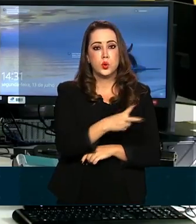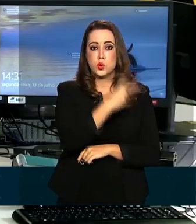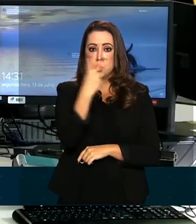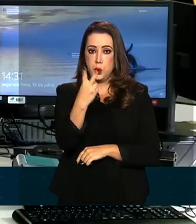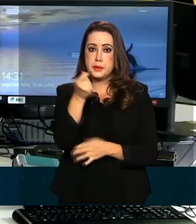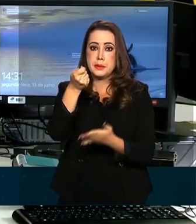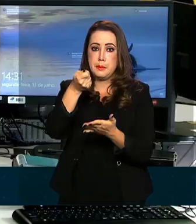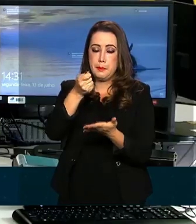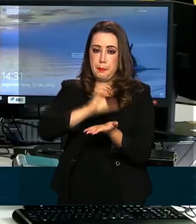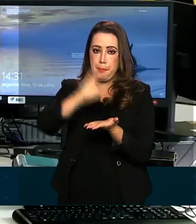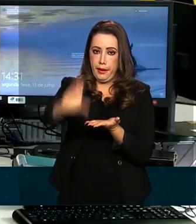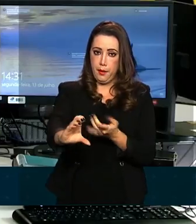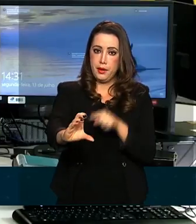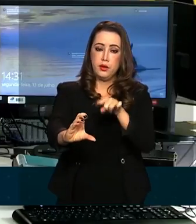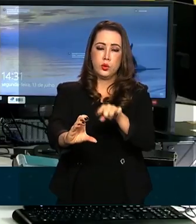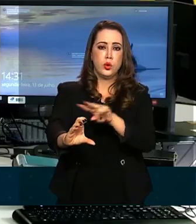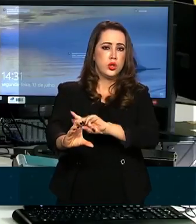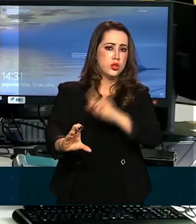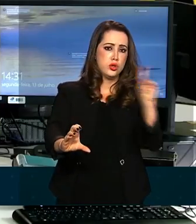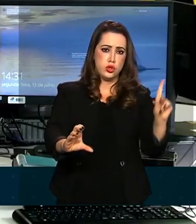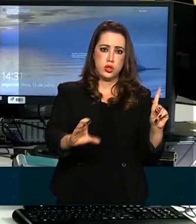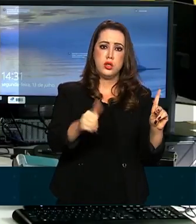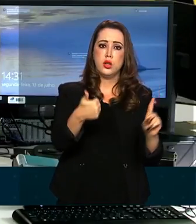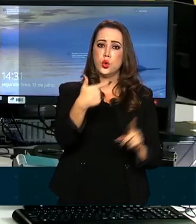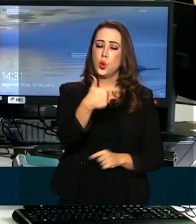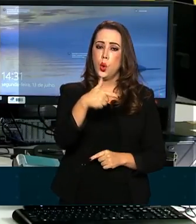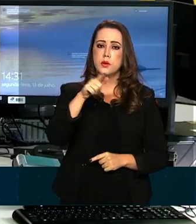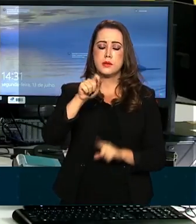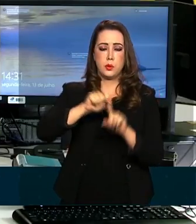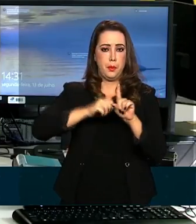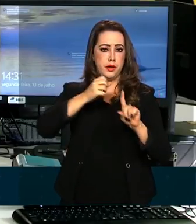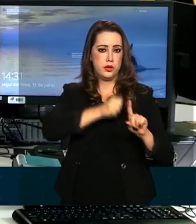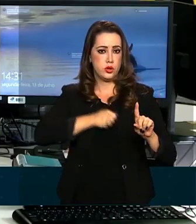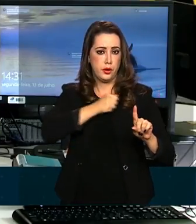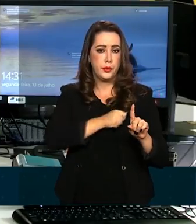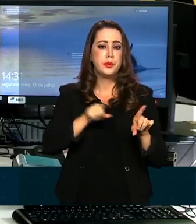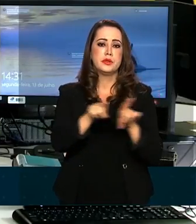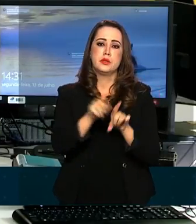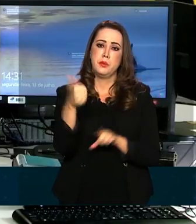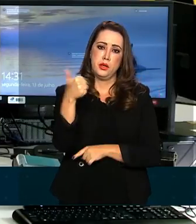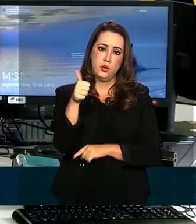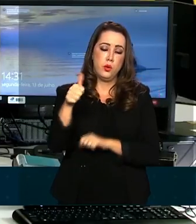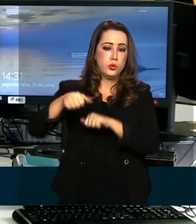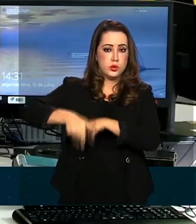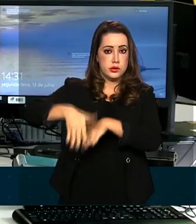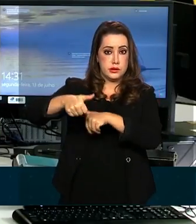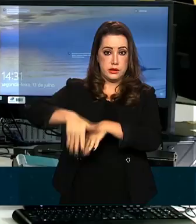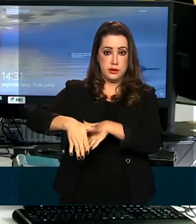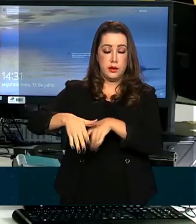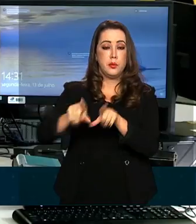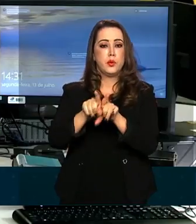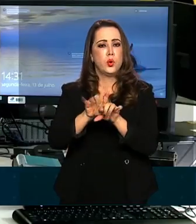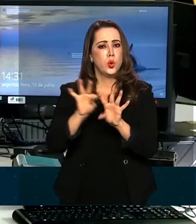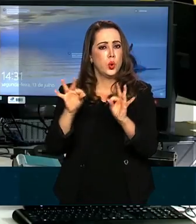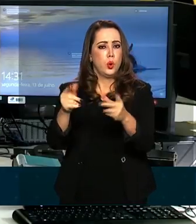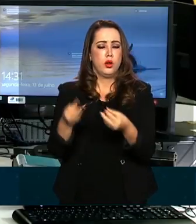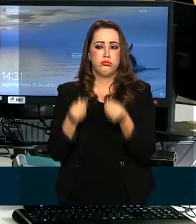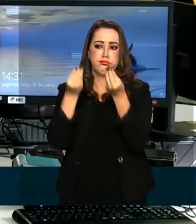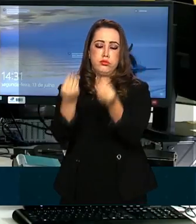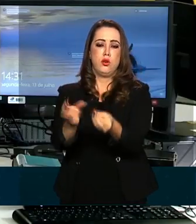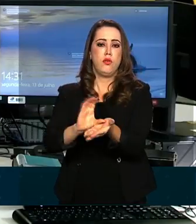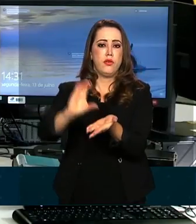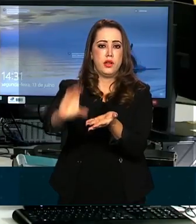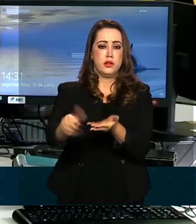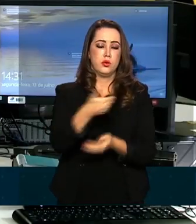parcelas a serem pagas no dia 12 de agosto e no dia 11 de setembro. O total da ajuda do Governo Federal